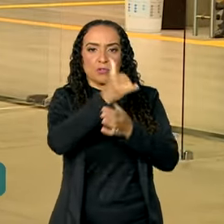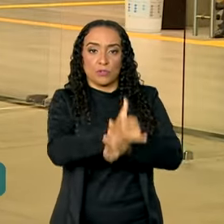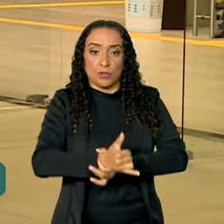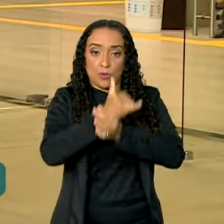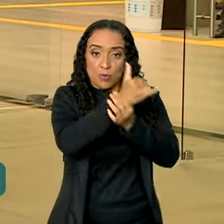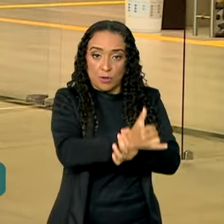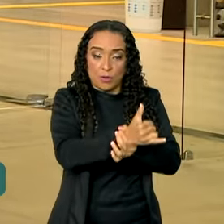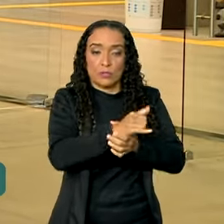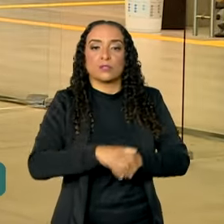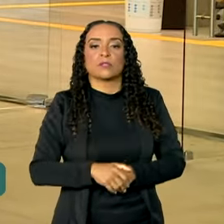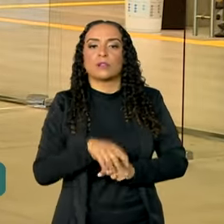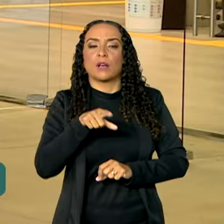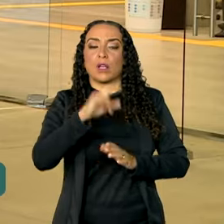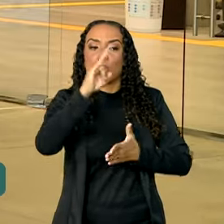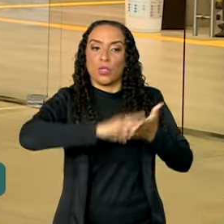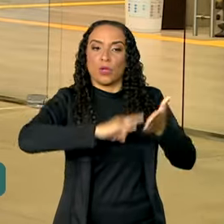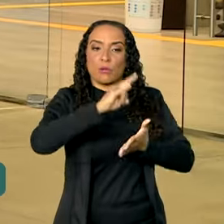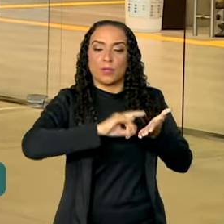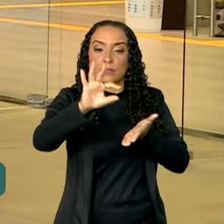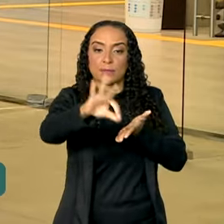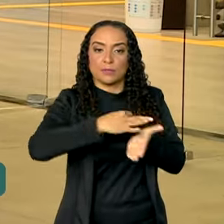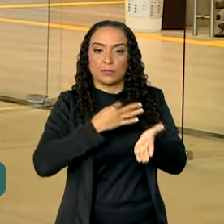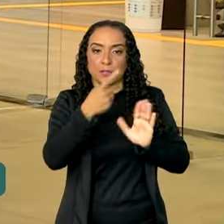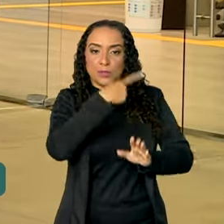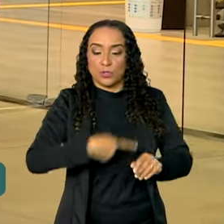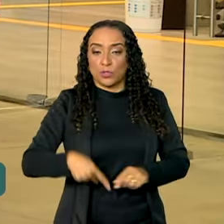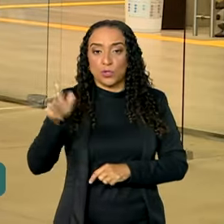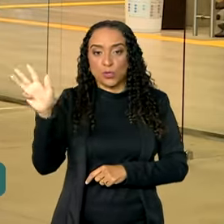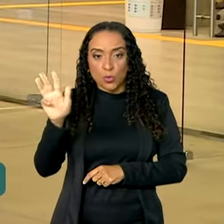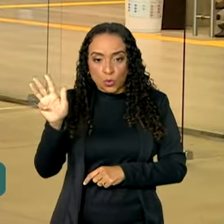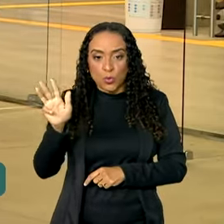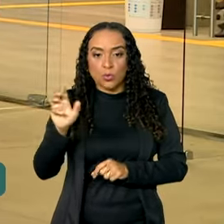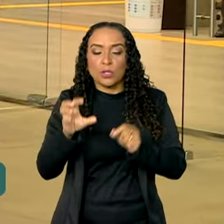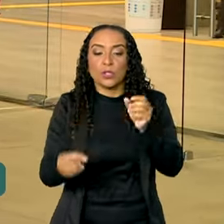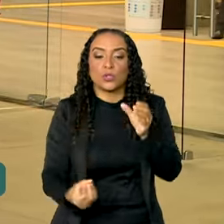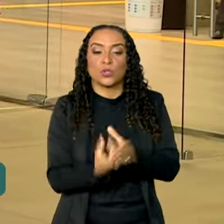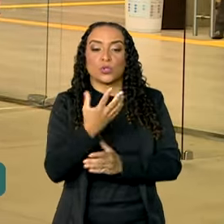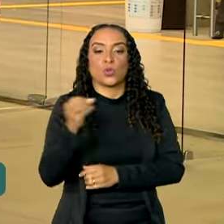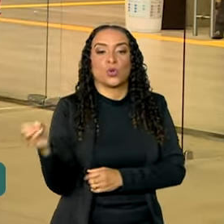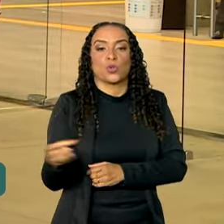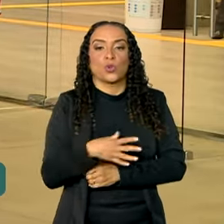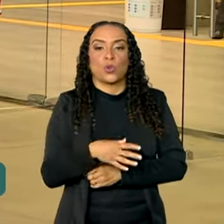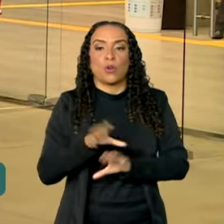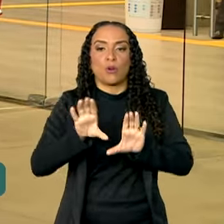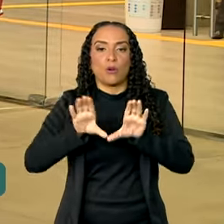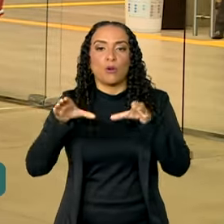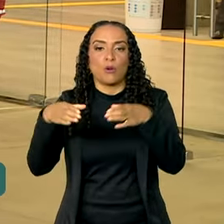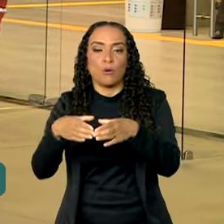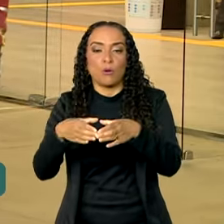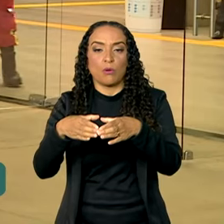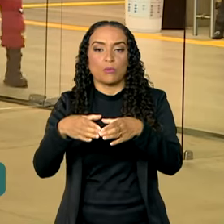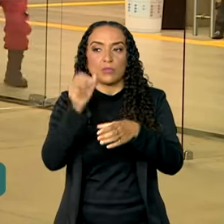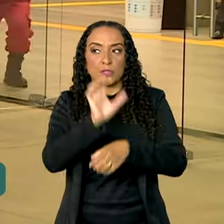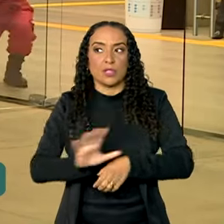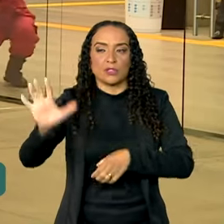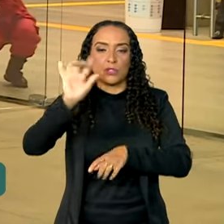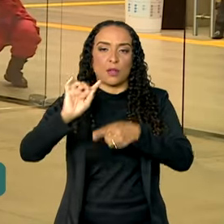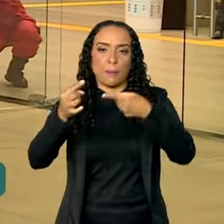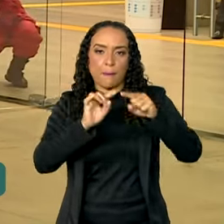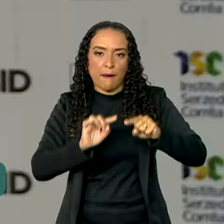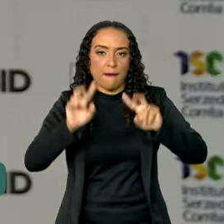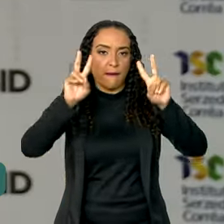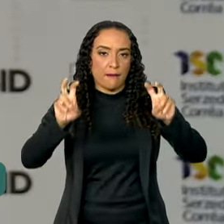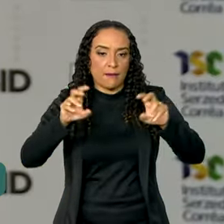Cibersegurança. O documento, assinado pelo presidente Lula, criou um novo comitê nacional para tratar do